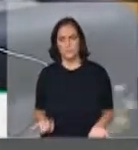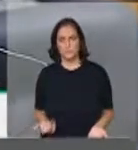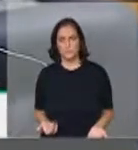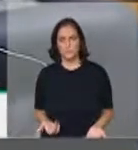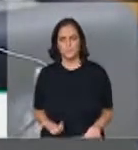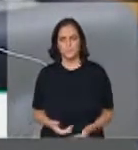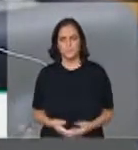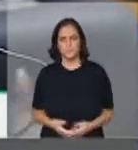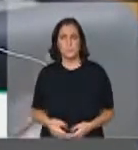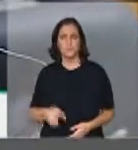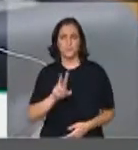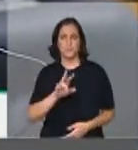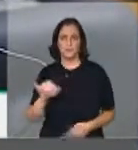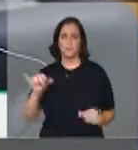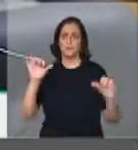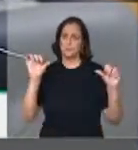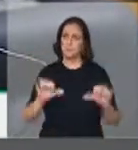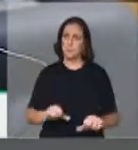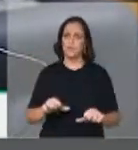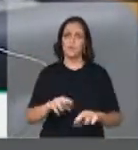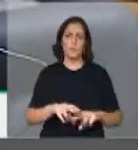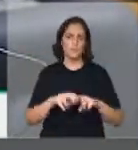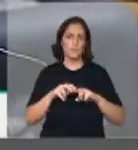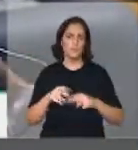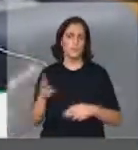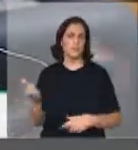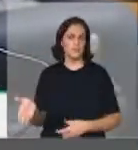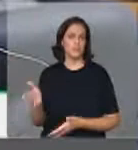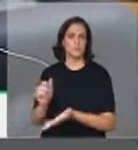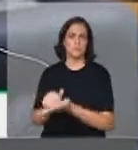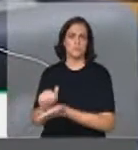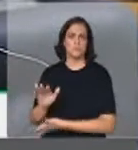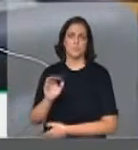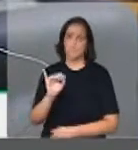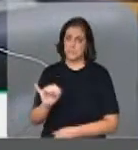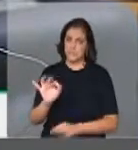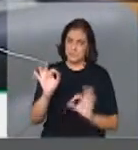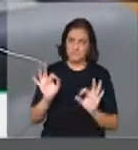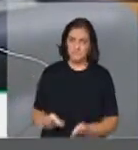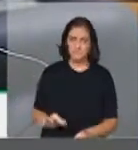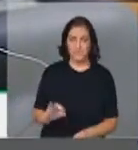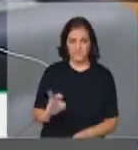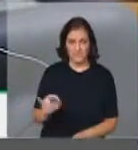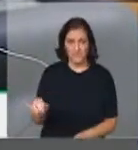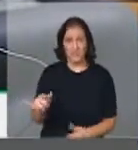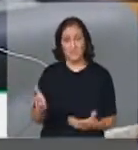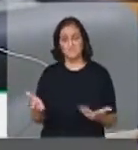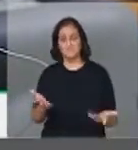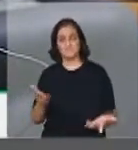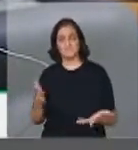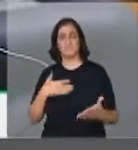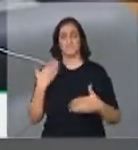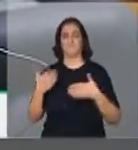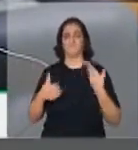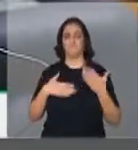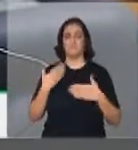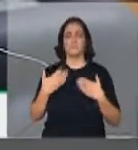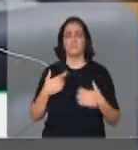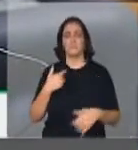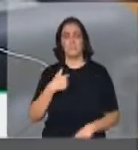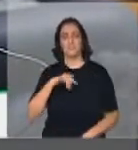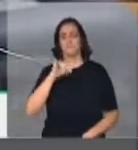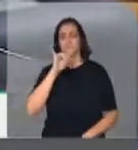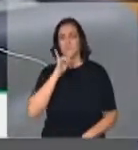será muito mais agravada com esta crise social se efetivar das demissões desses servidores. Eu quero lamentar,